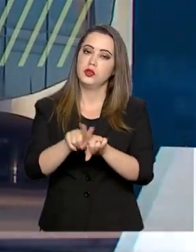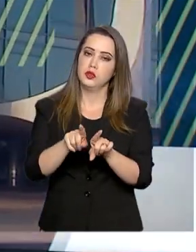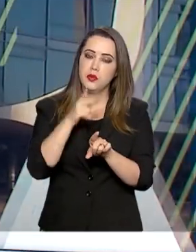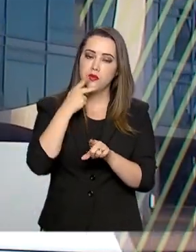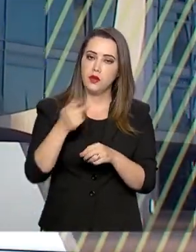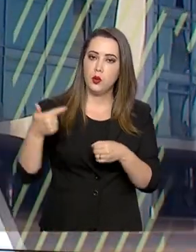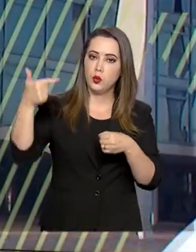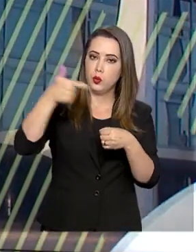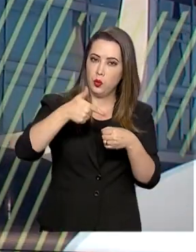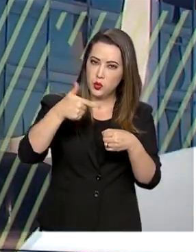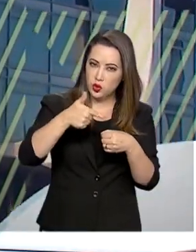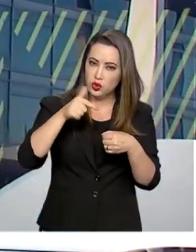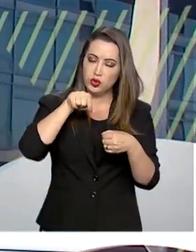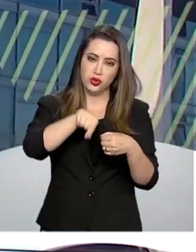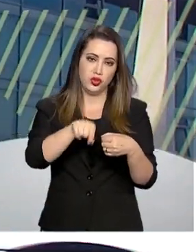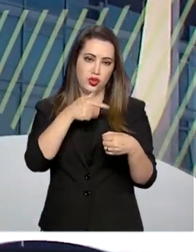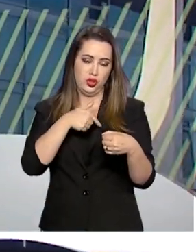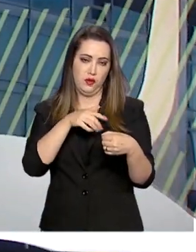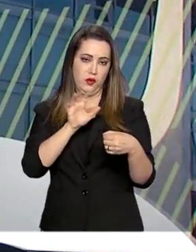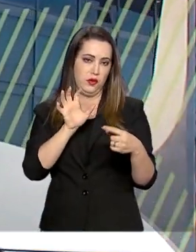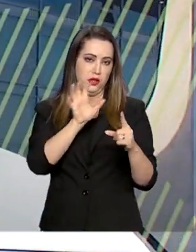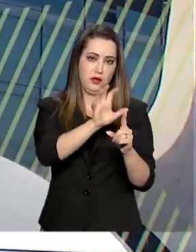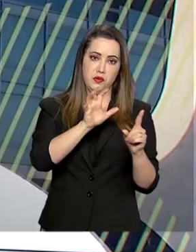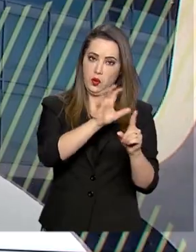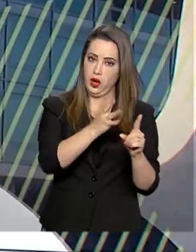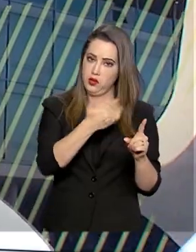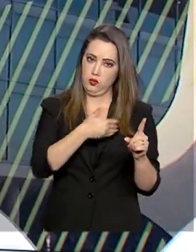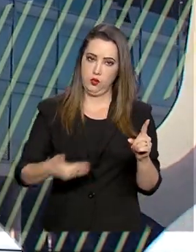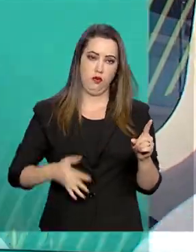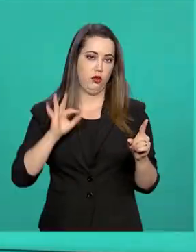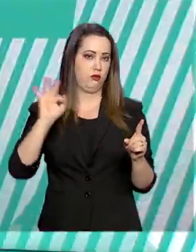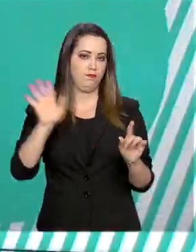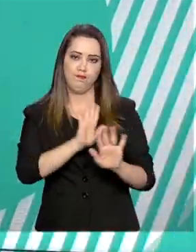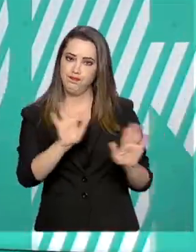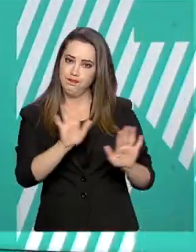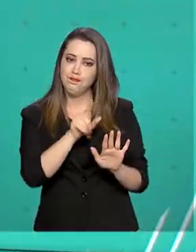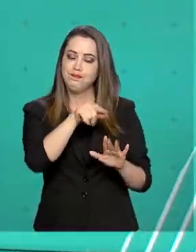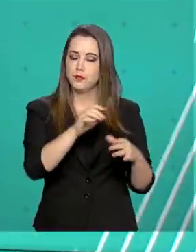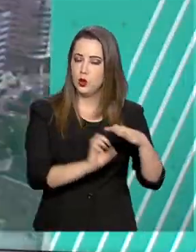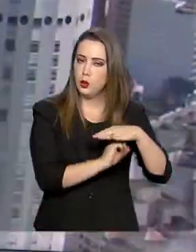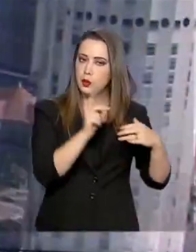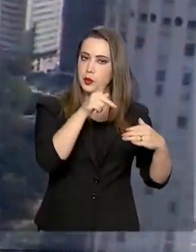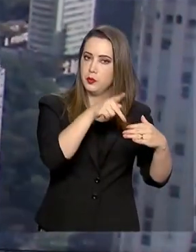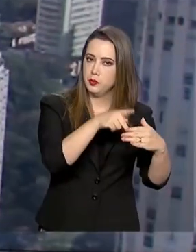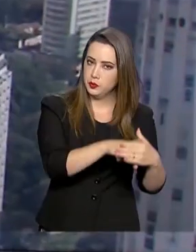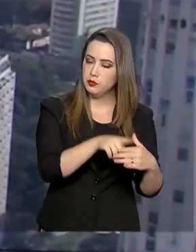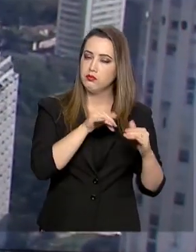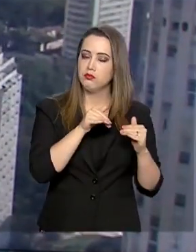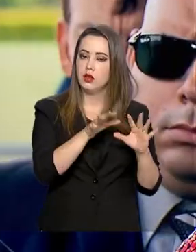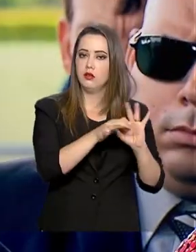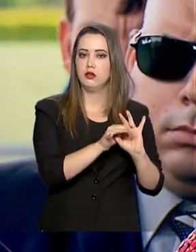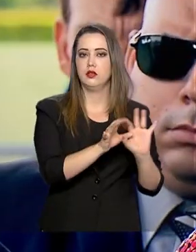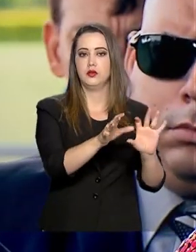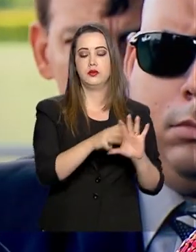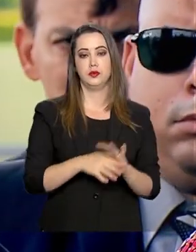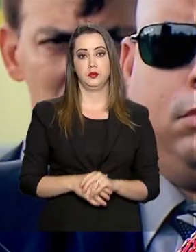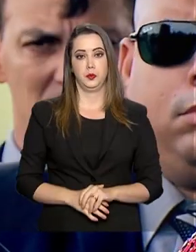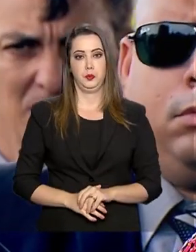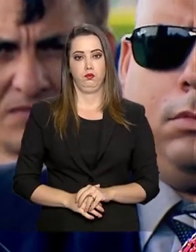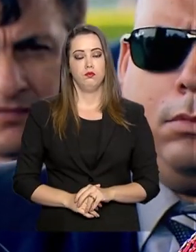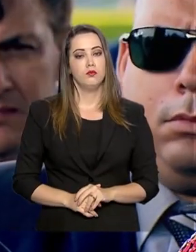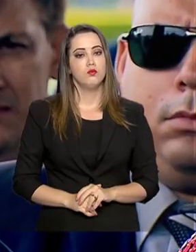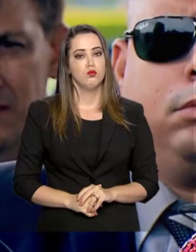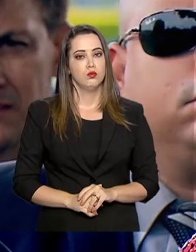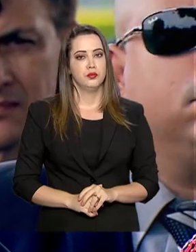não vai intervir na política de preços da Petrobras. Para ele, a solução está na reforma tributária. A